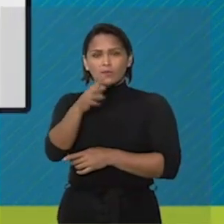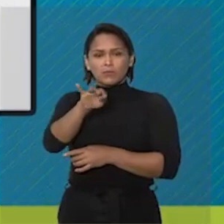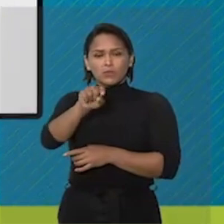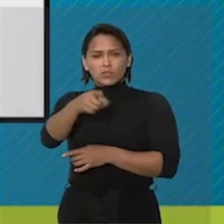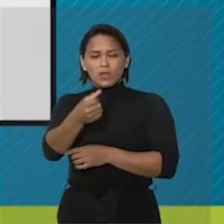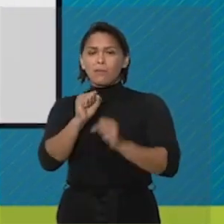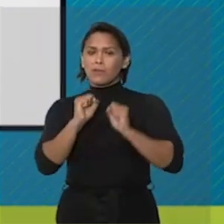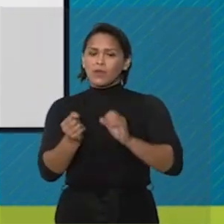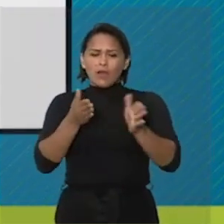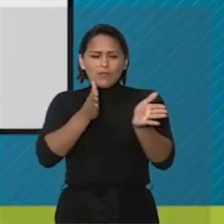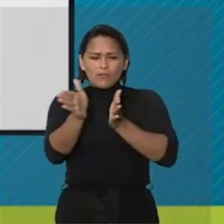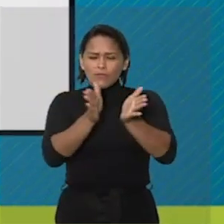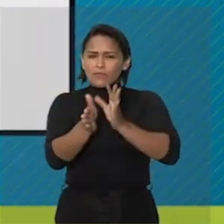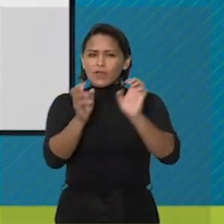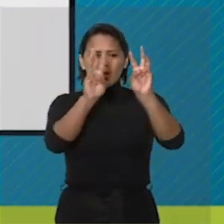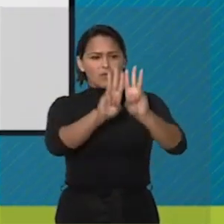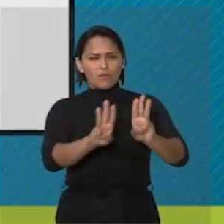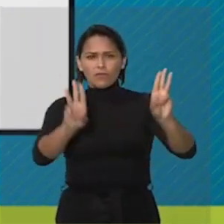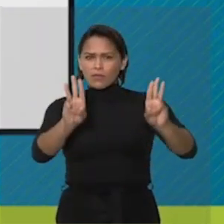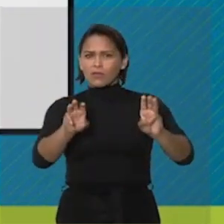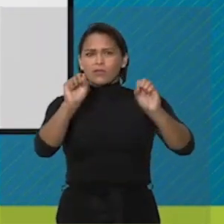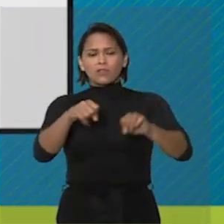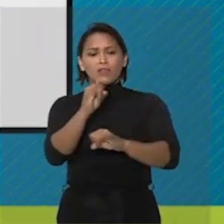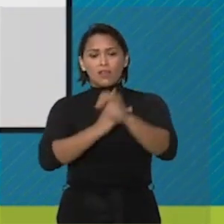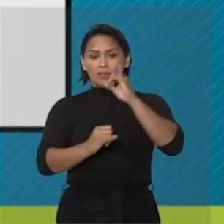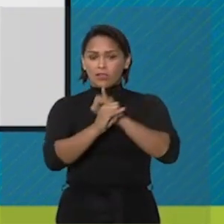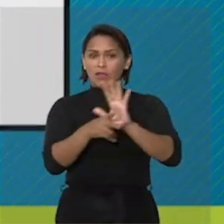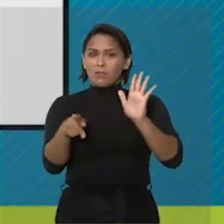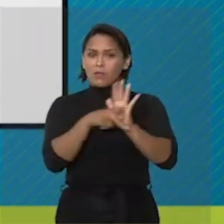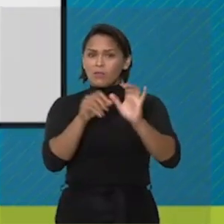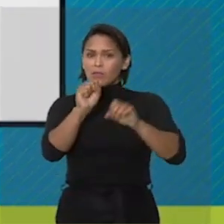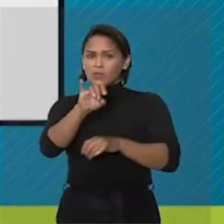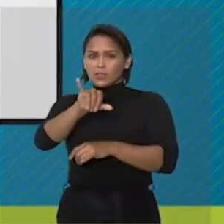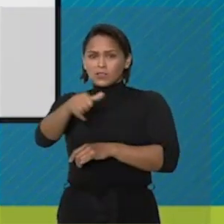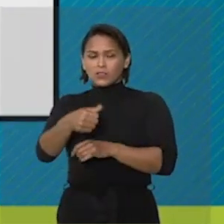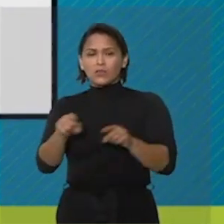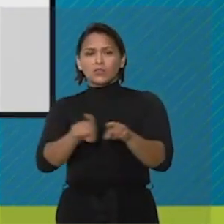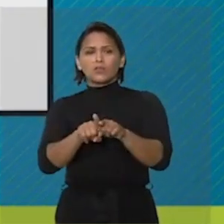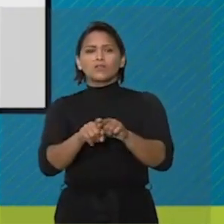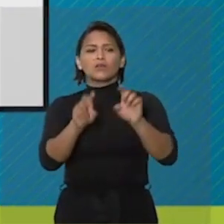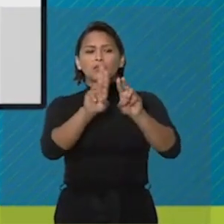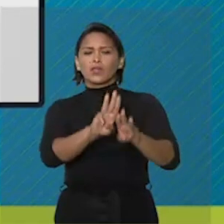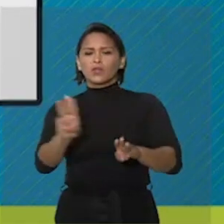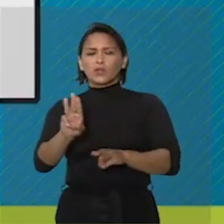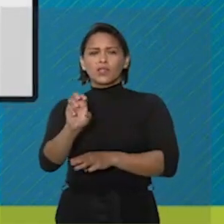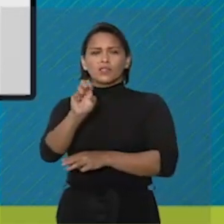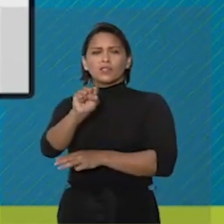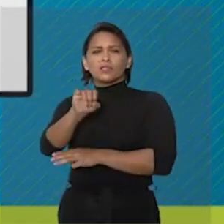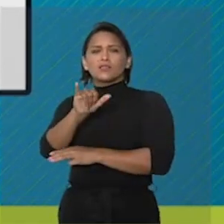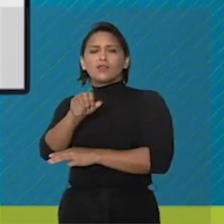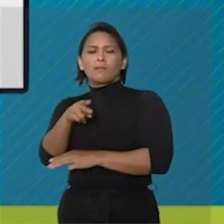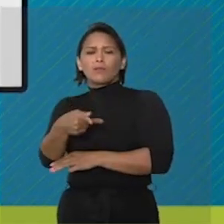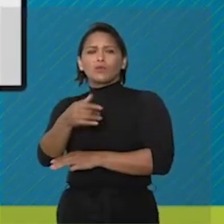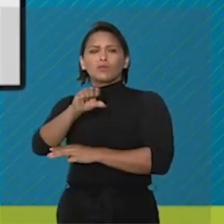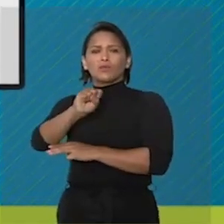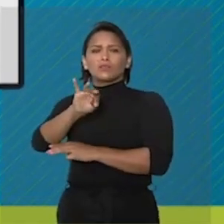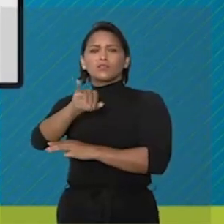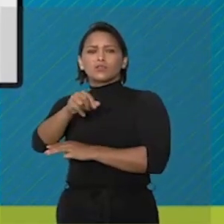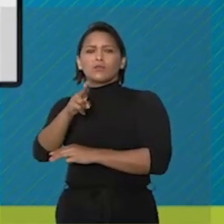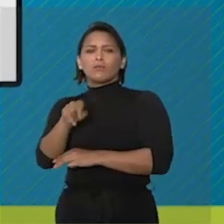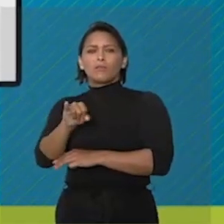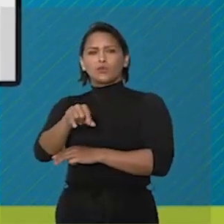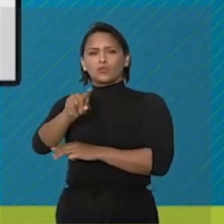.0 pode ser acessado de qualquer navegador na intranet do STJ ou através do endereço sei.stj